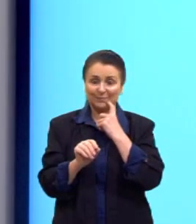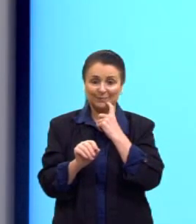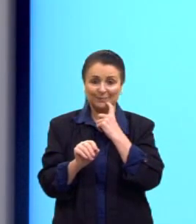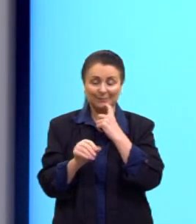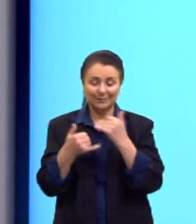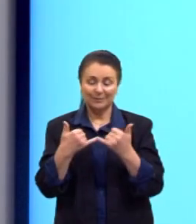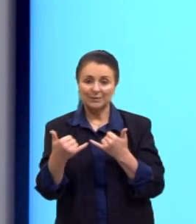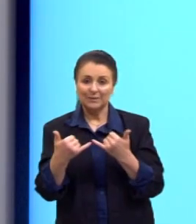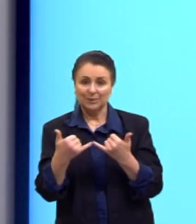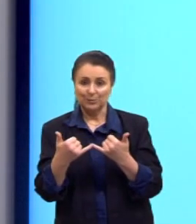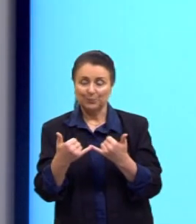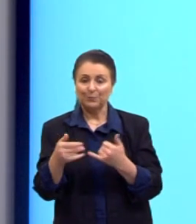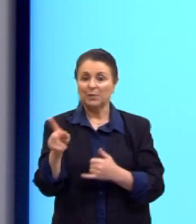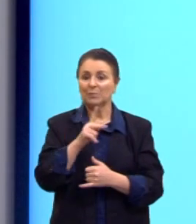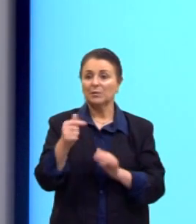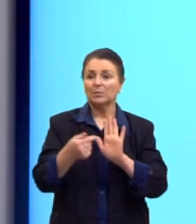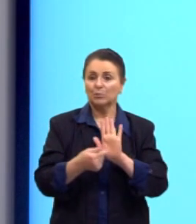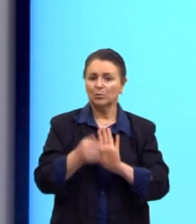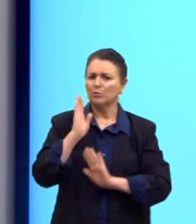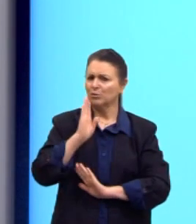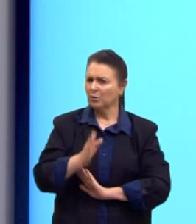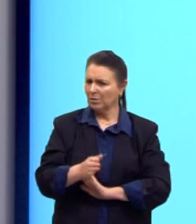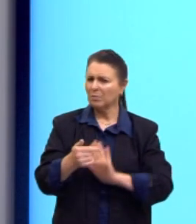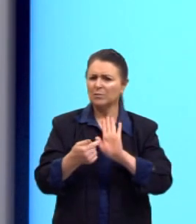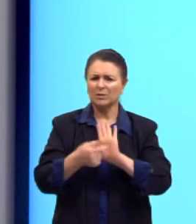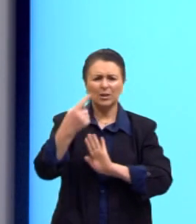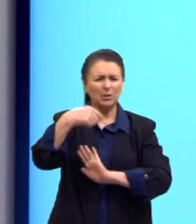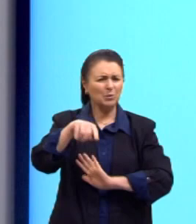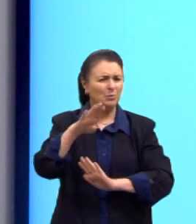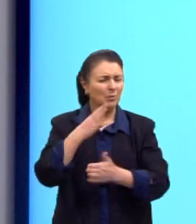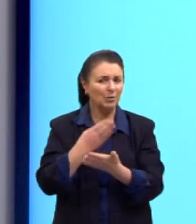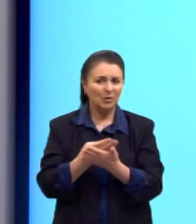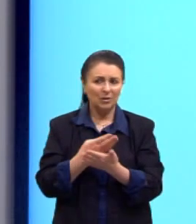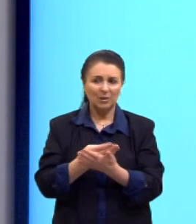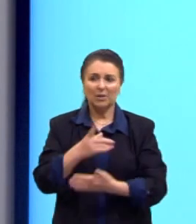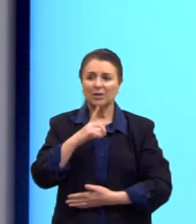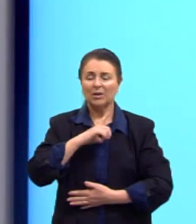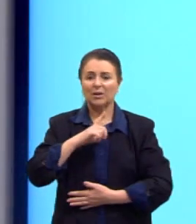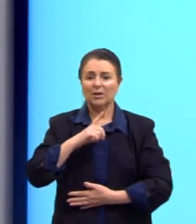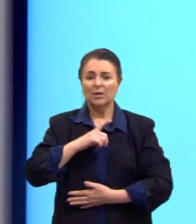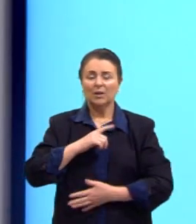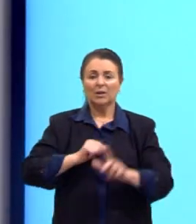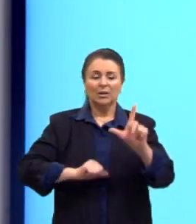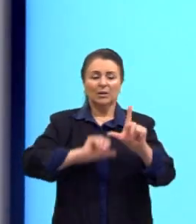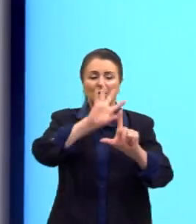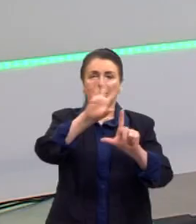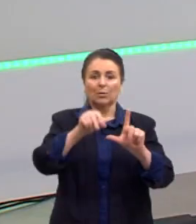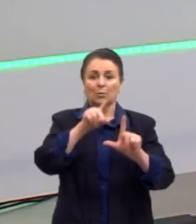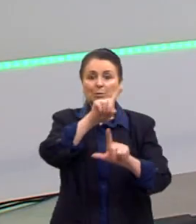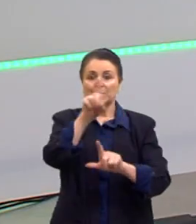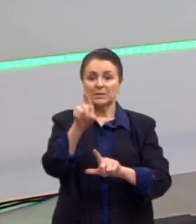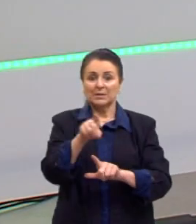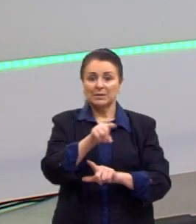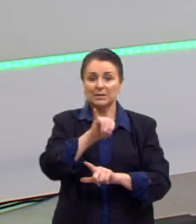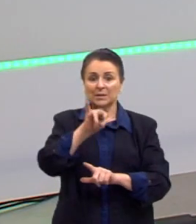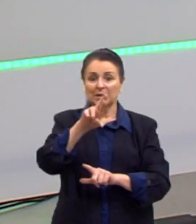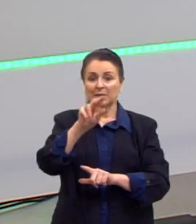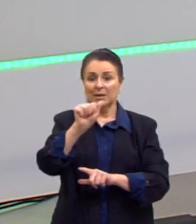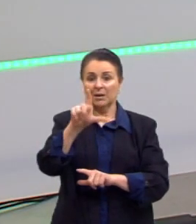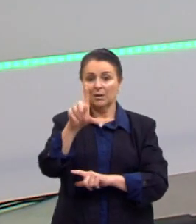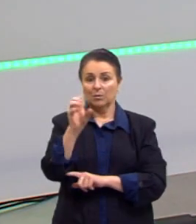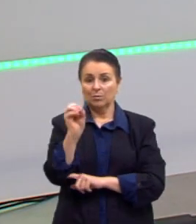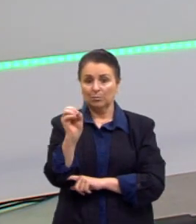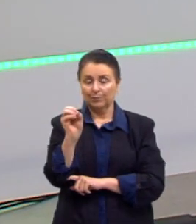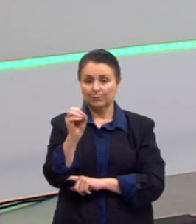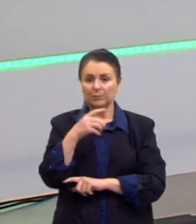exemplo. Eu já trouxe ele para vocês em outra aula. A gente tem aí um cartoon do Ziraldo, onde a gente